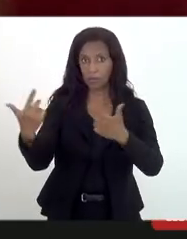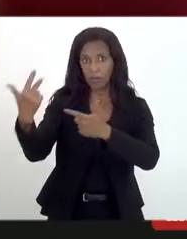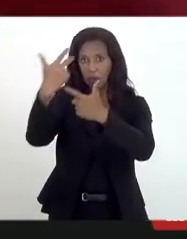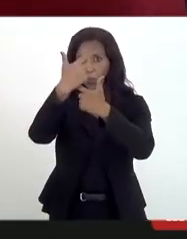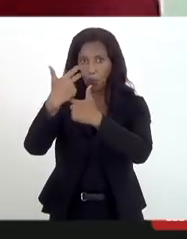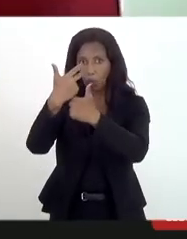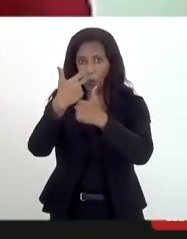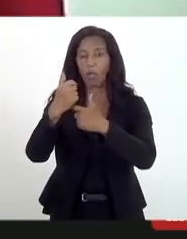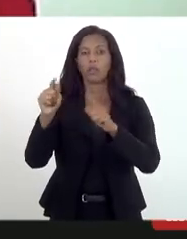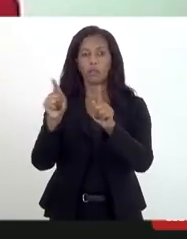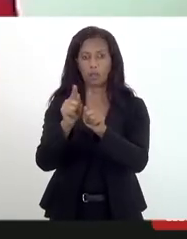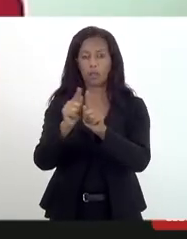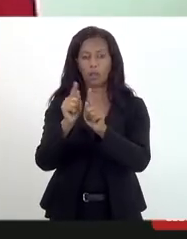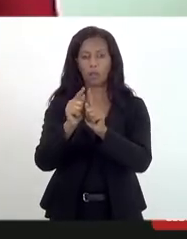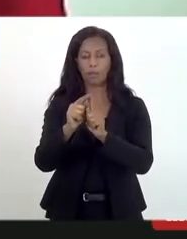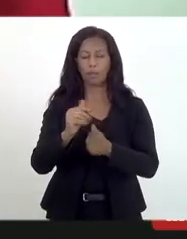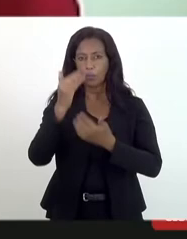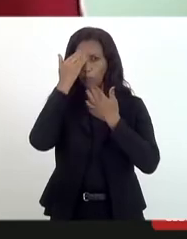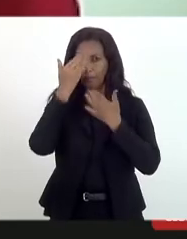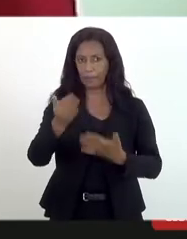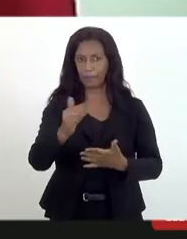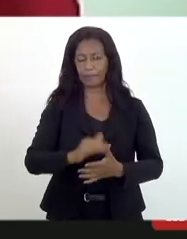Renata, deputada Mônica Francisco.